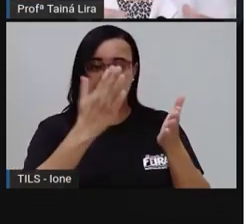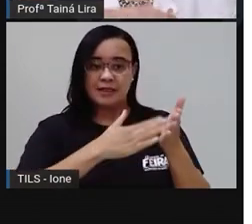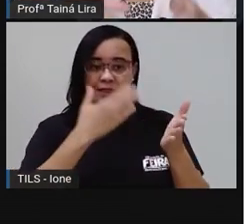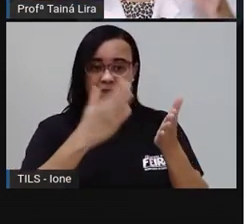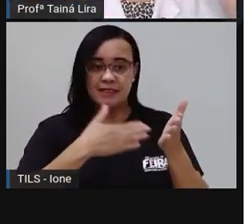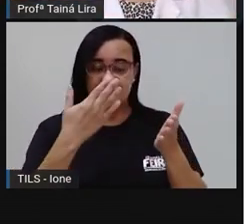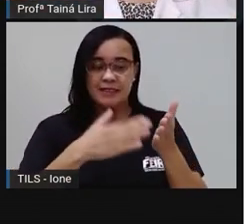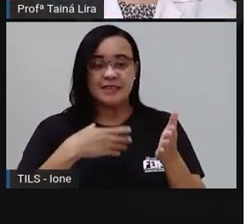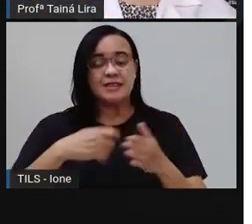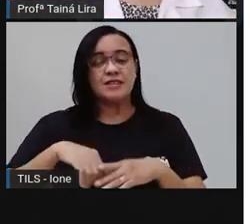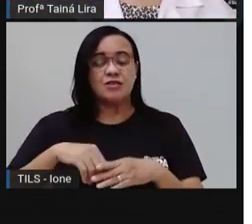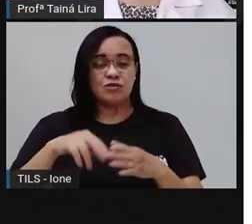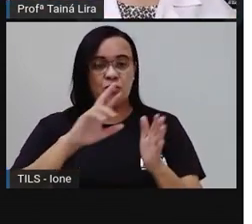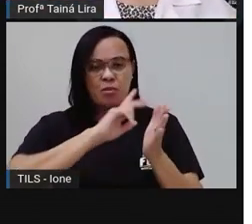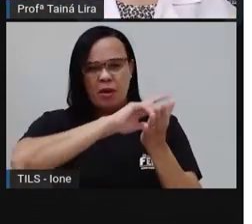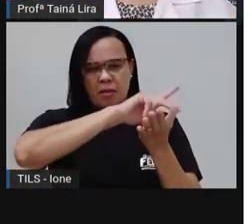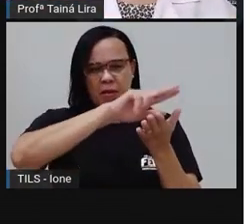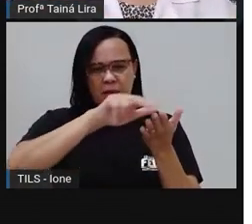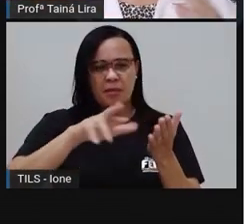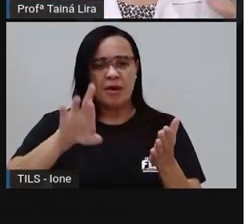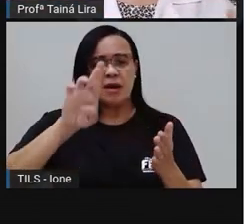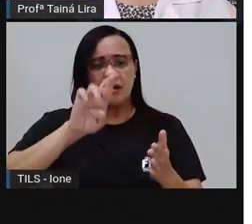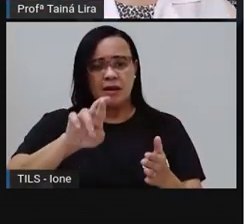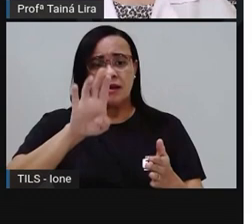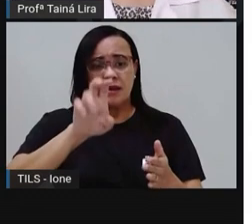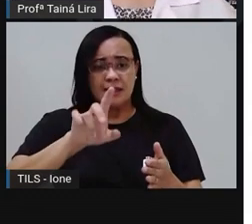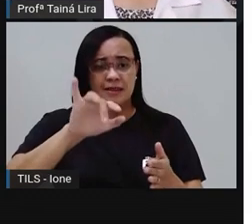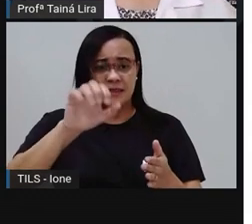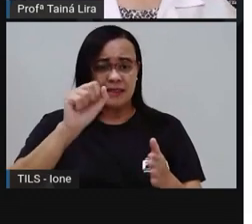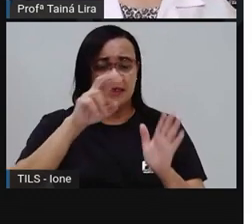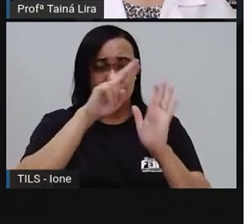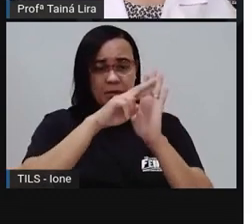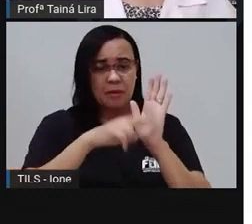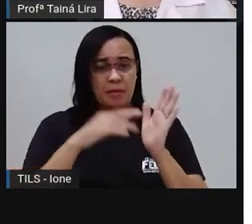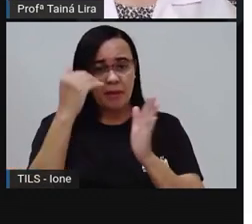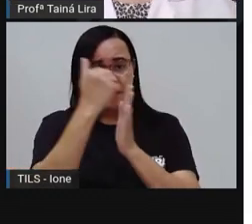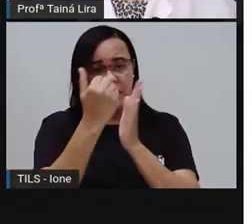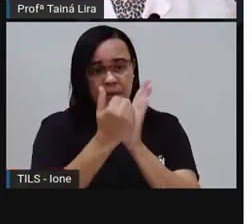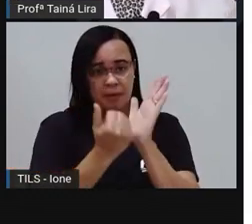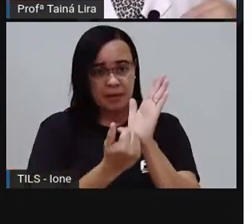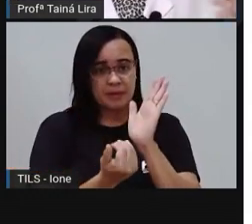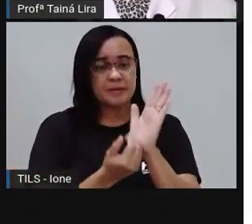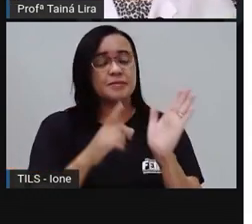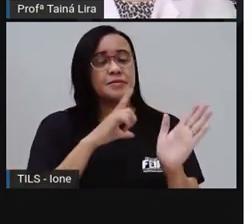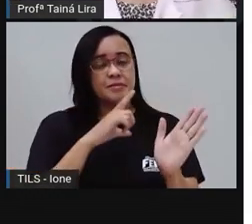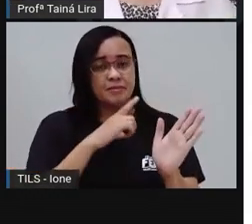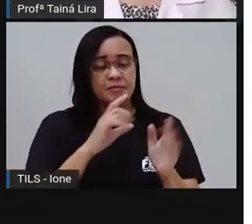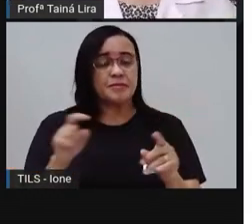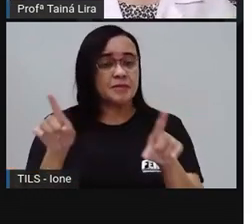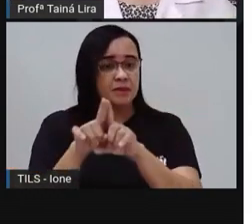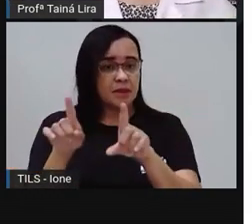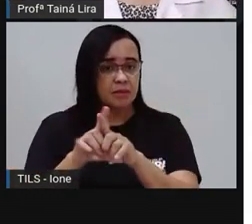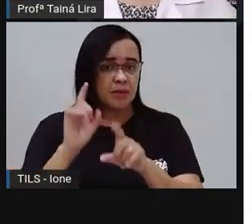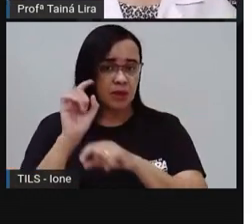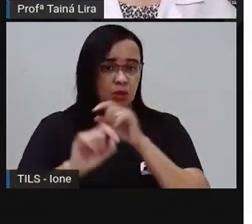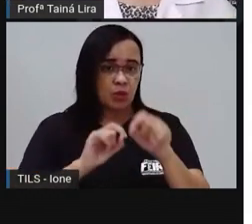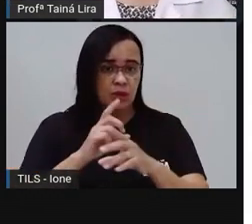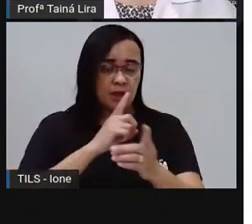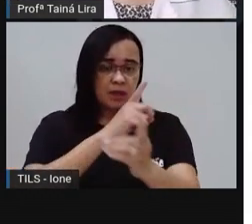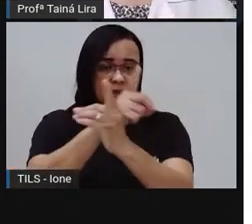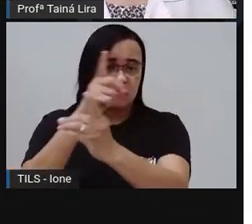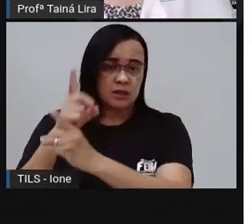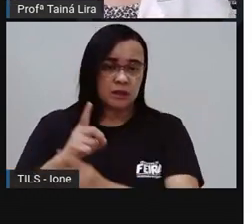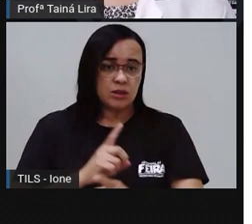na minha casa tinha vários livros de receita, muitos livros de receita, tá? E também encontrávamos